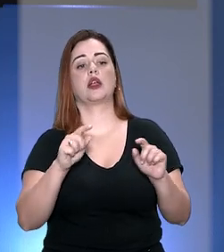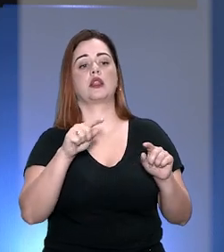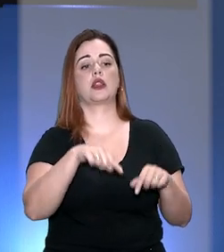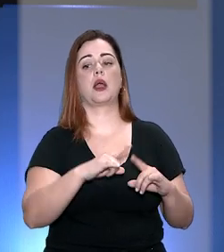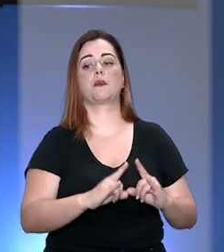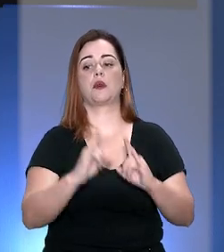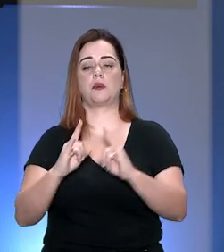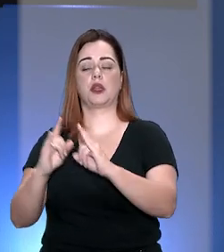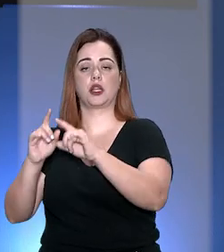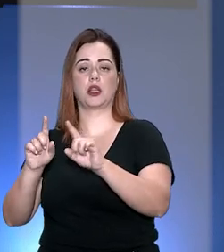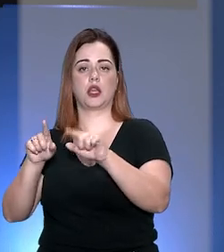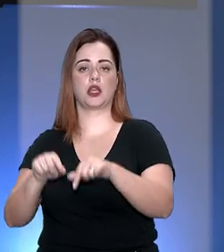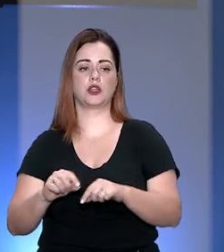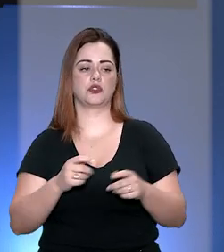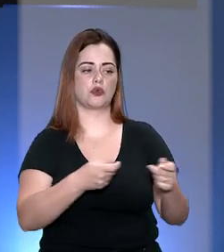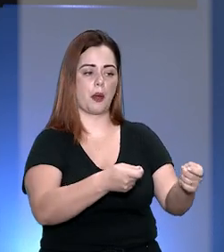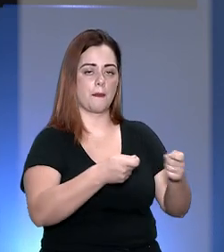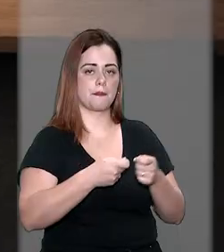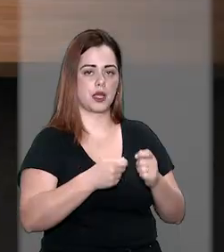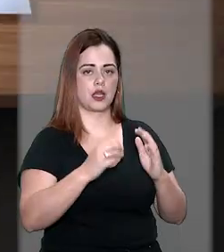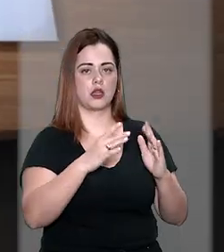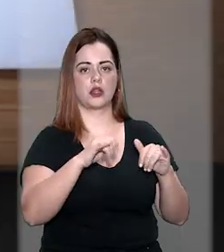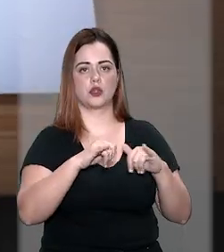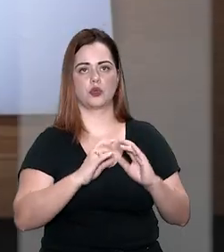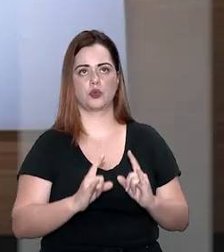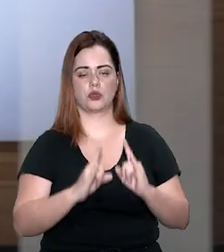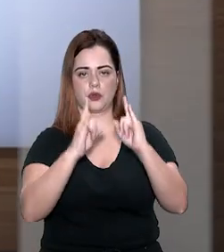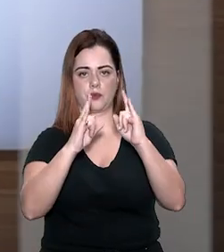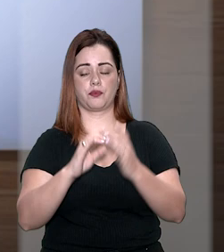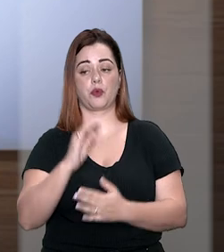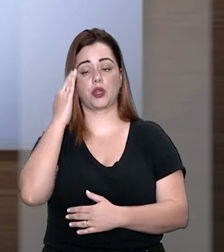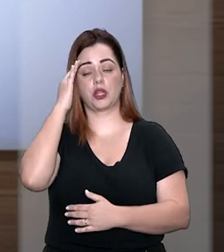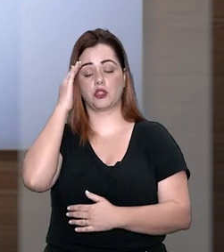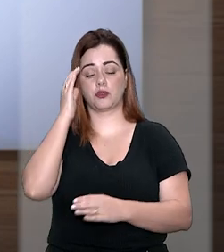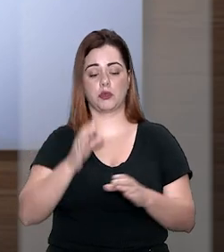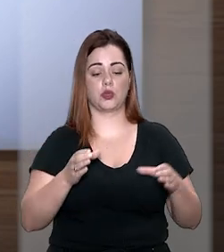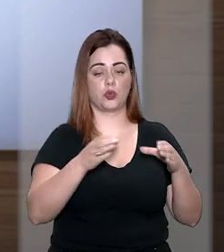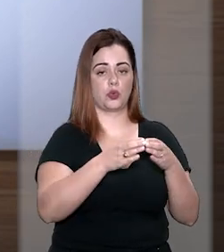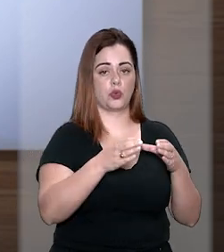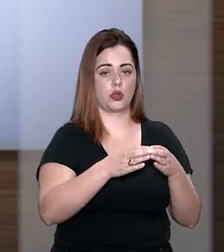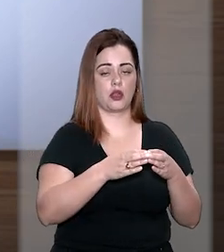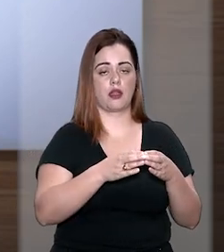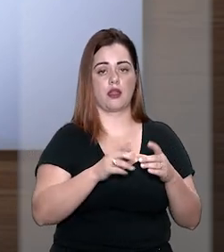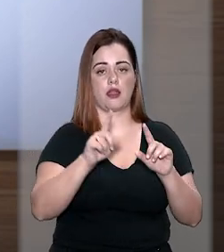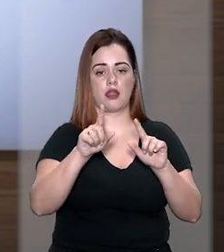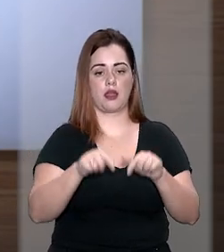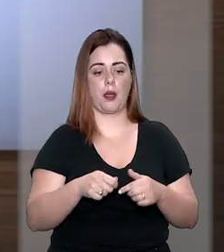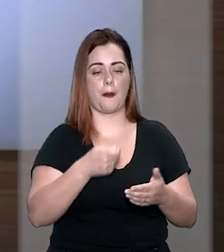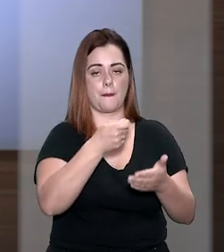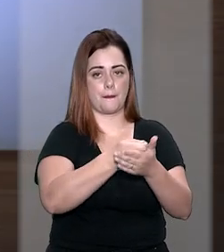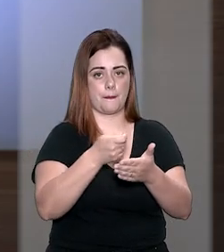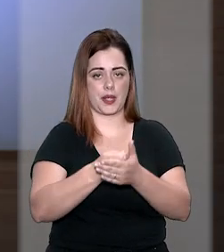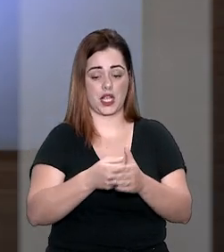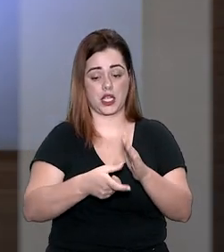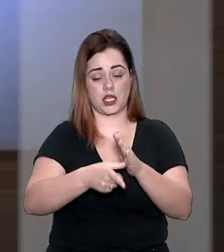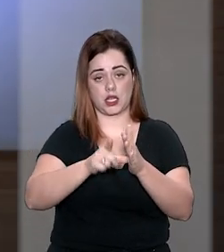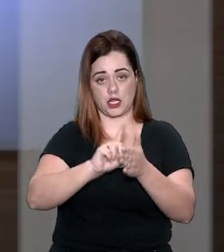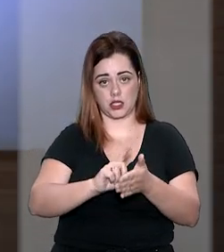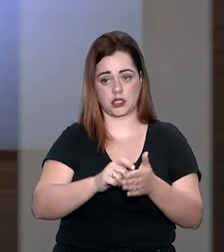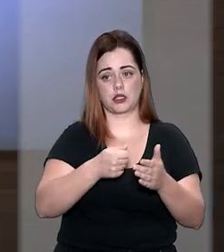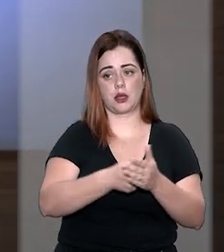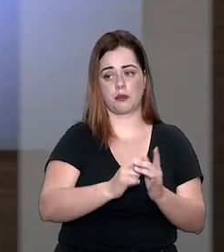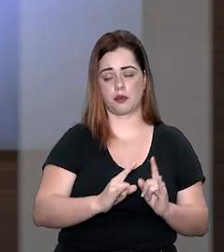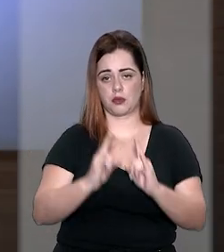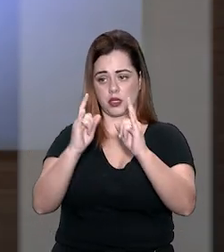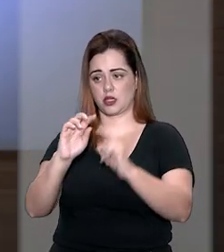propriedade e da emissão na posse. O entendimento do colegiado foi de que o credor fiduciário antes da consolidação da